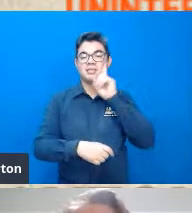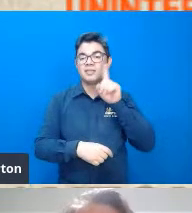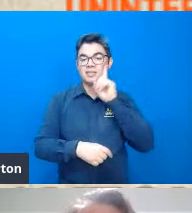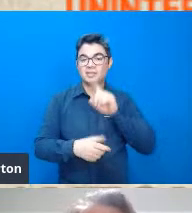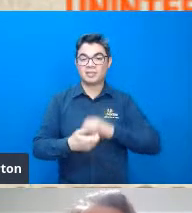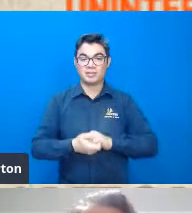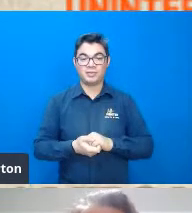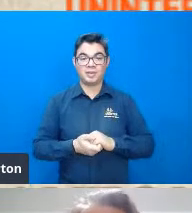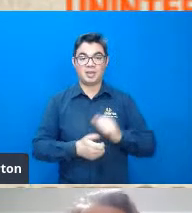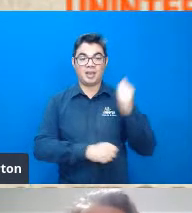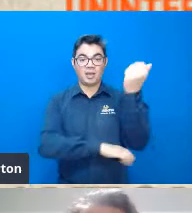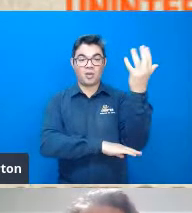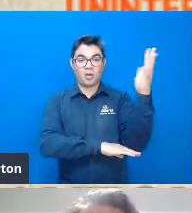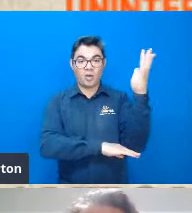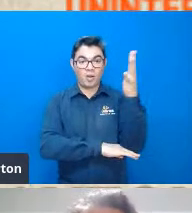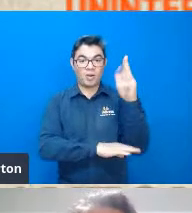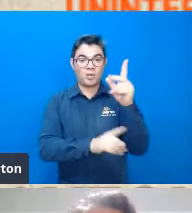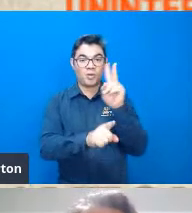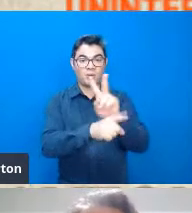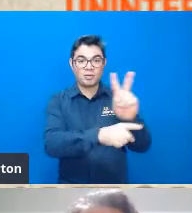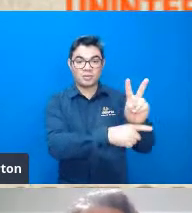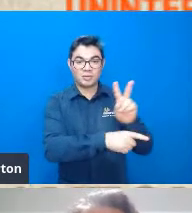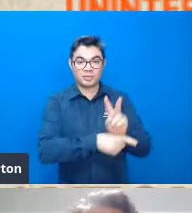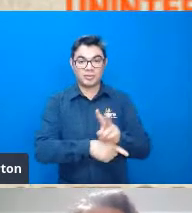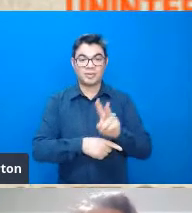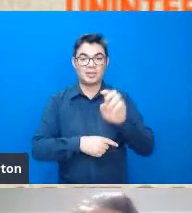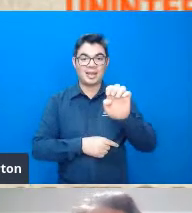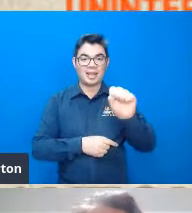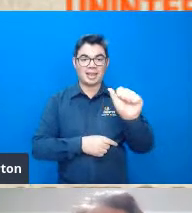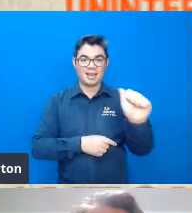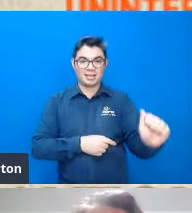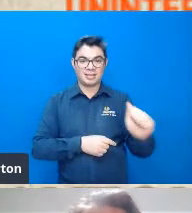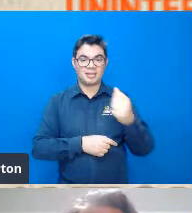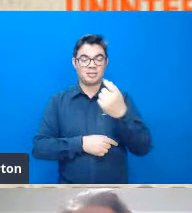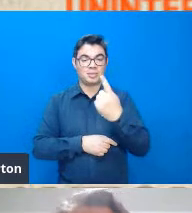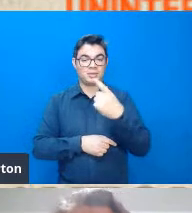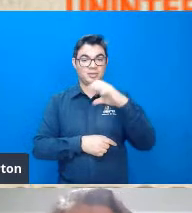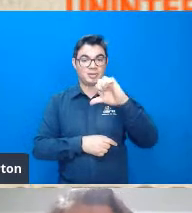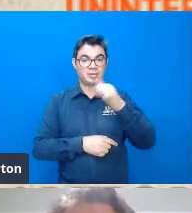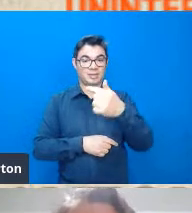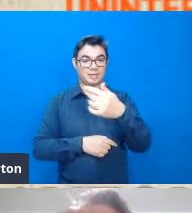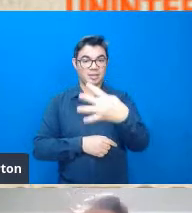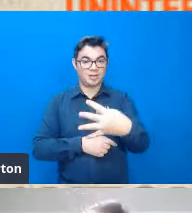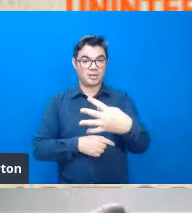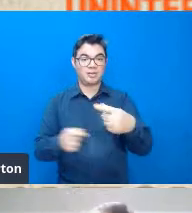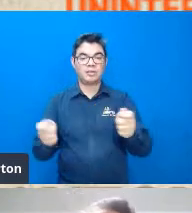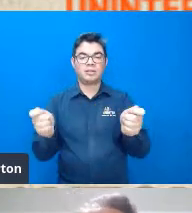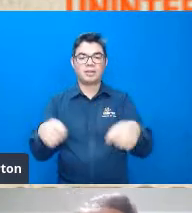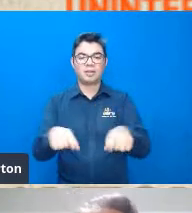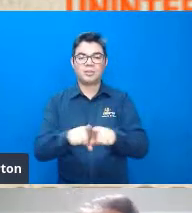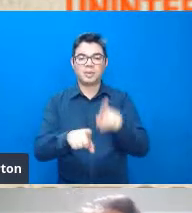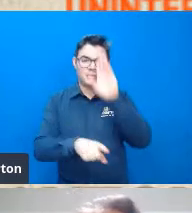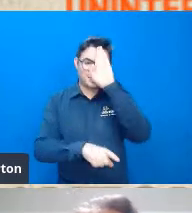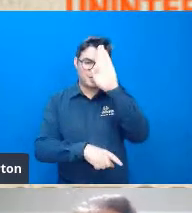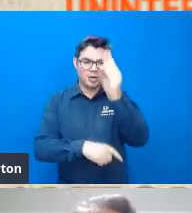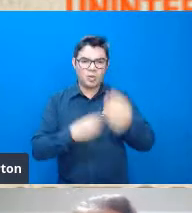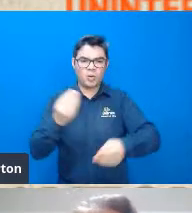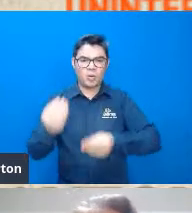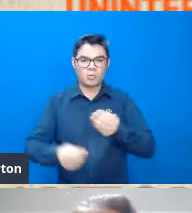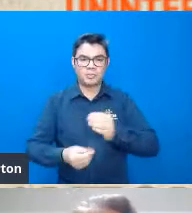eminente da sociedade ecológica americana na década de 70 também em 74 e o principal legado que ele deixou